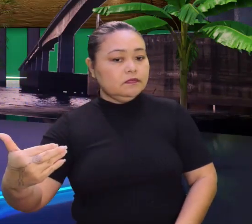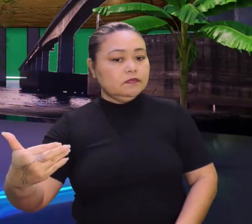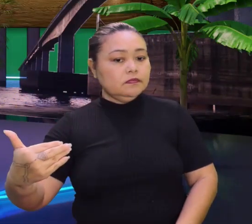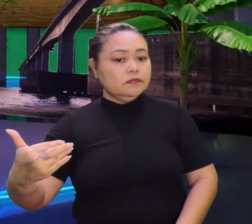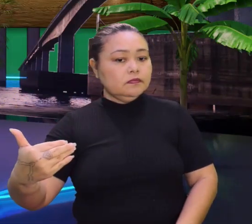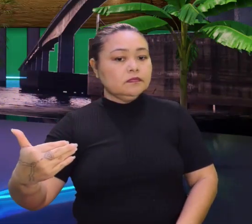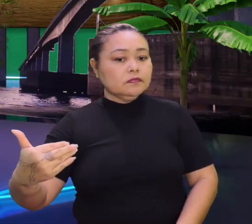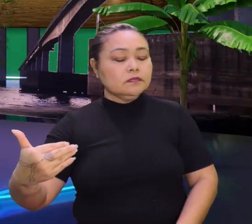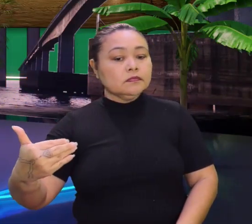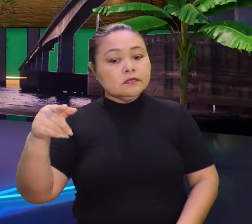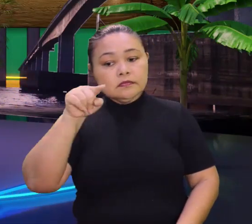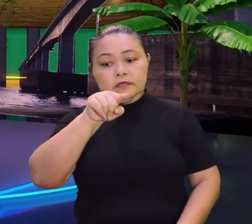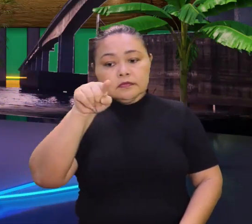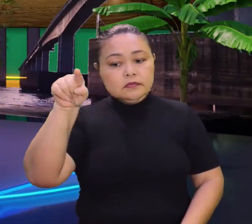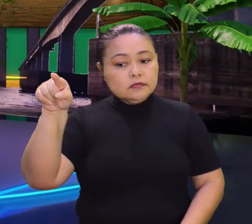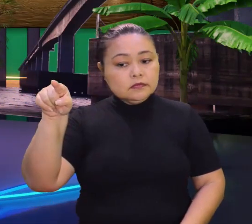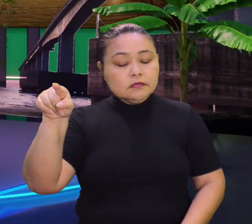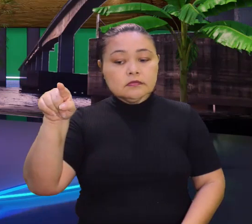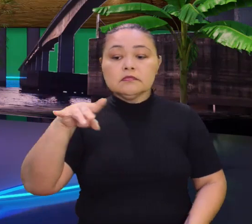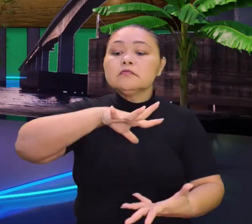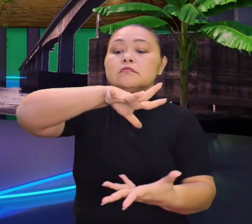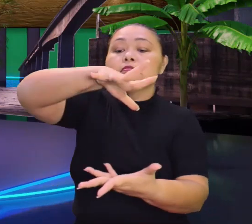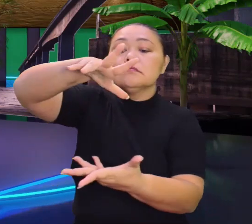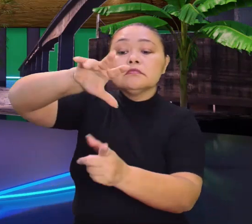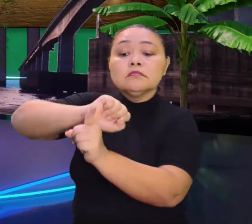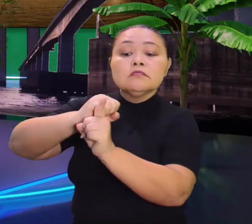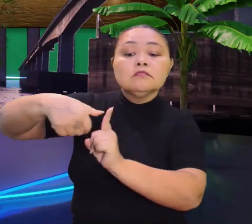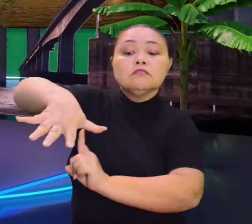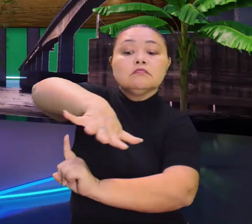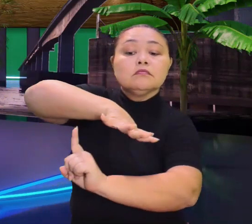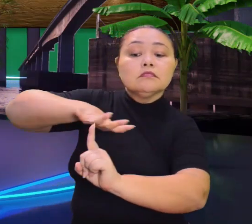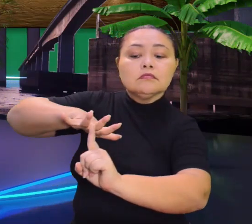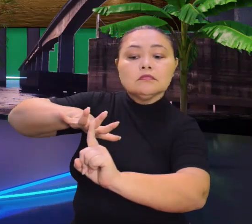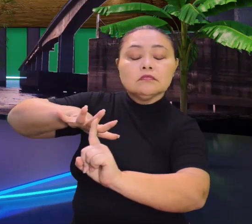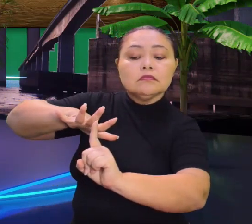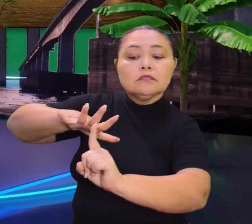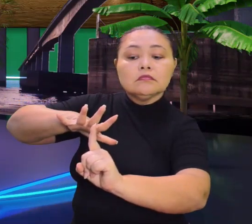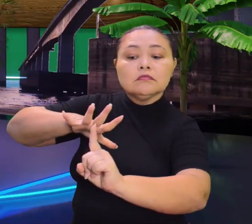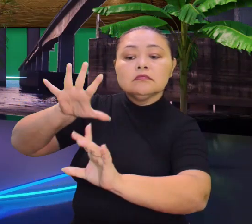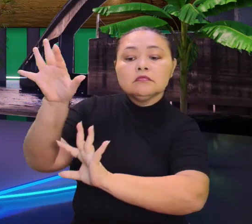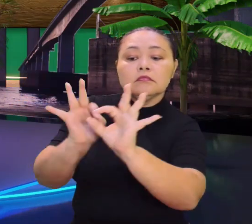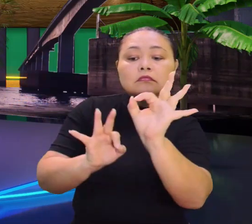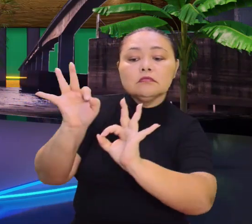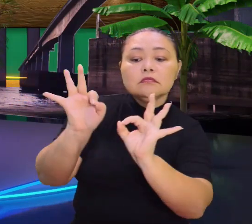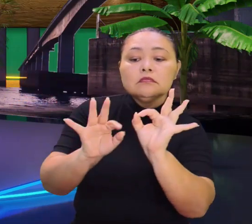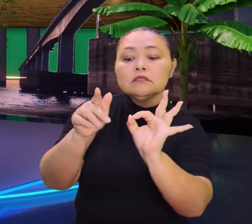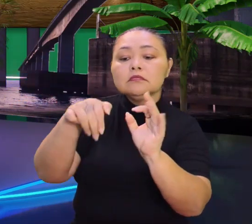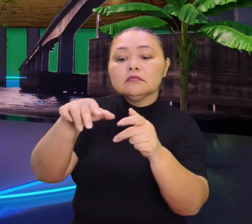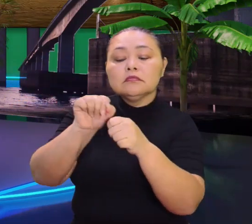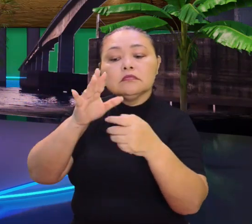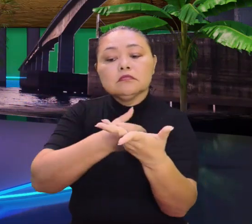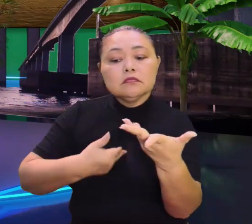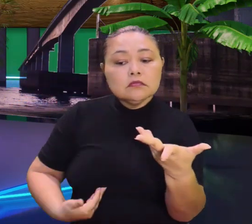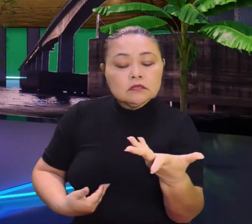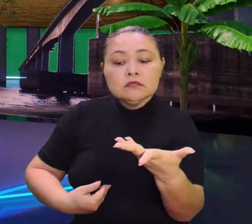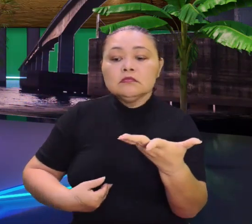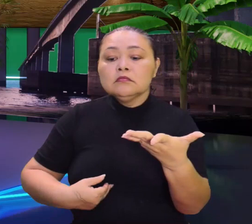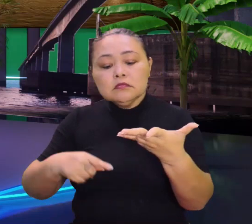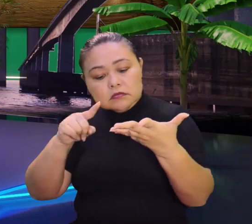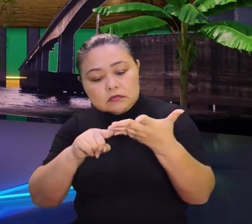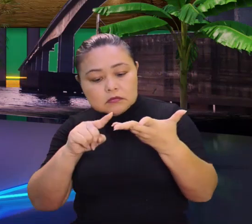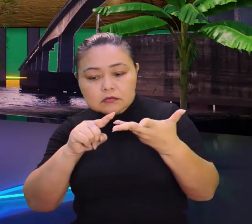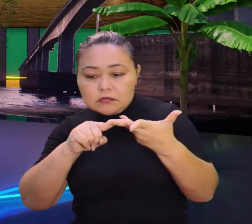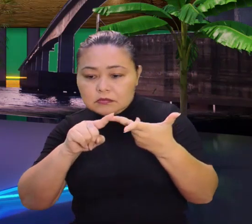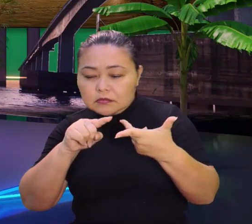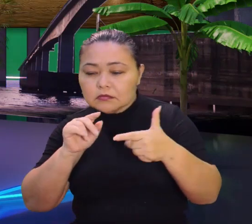E eu, você, sociedade civil, as organizações, as ONGs, governo, vamos trabalhar